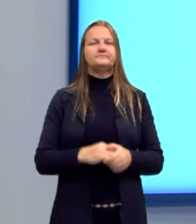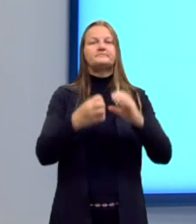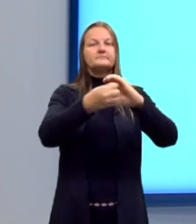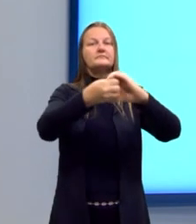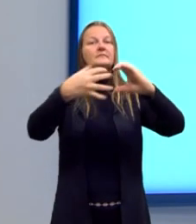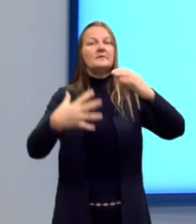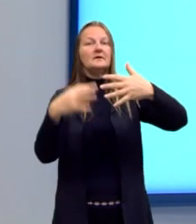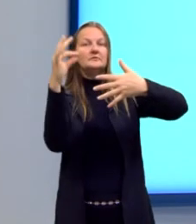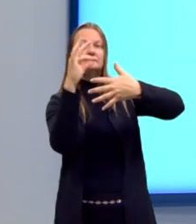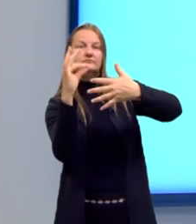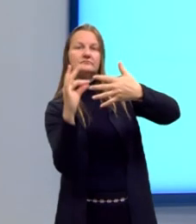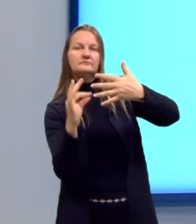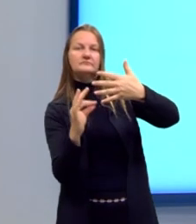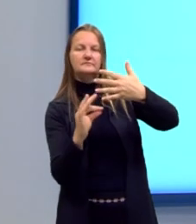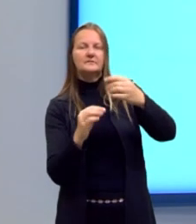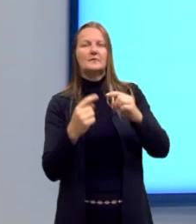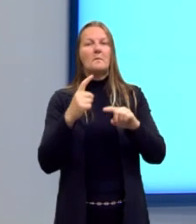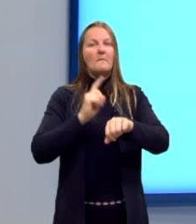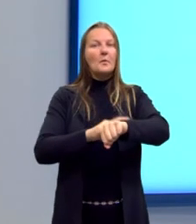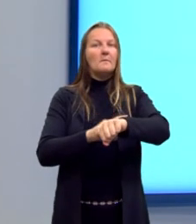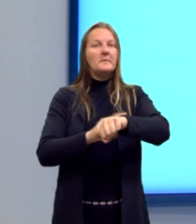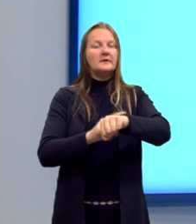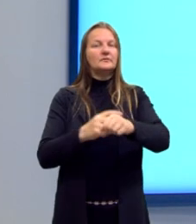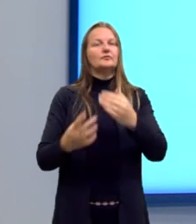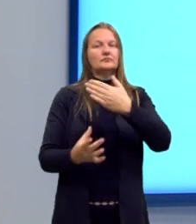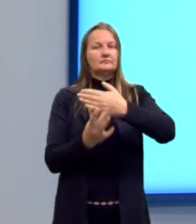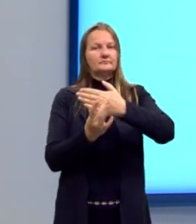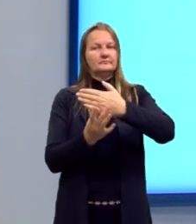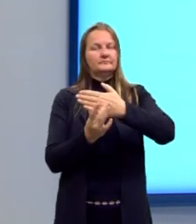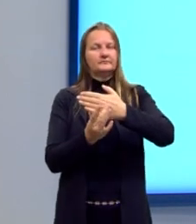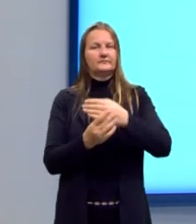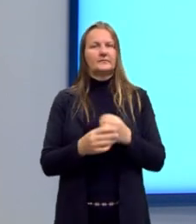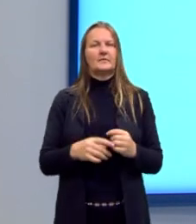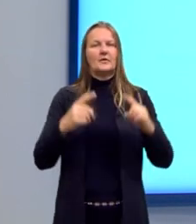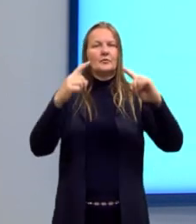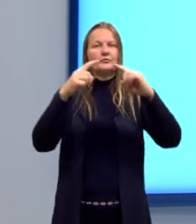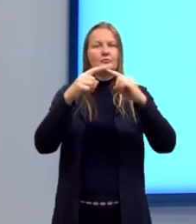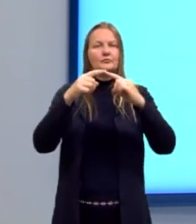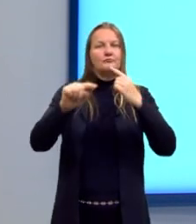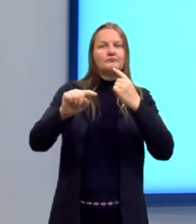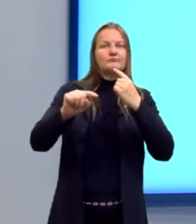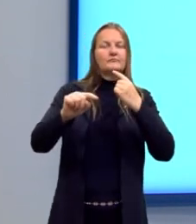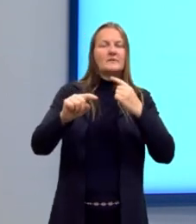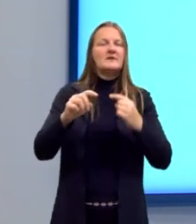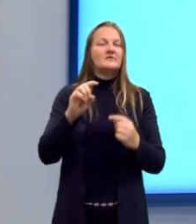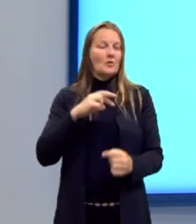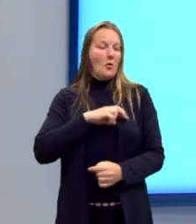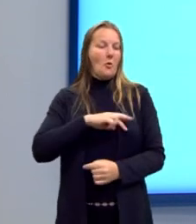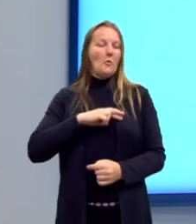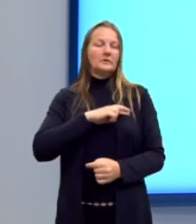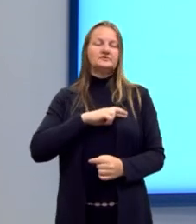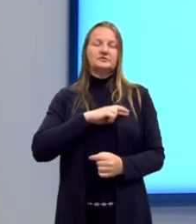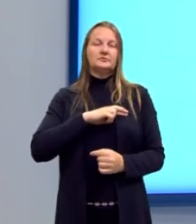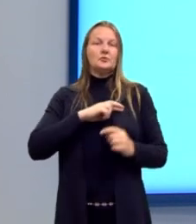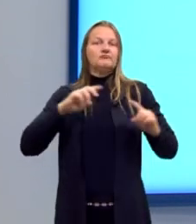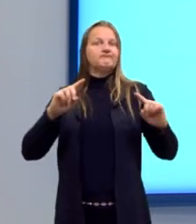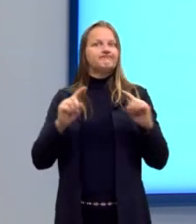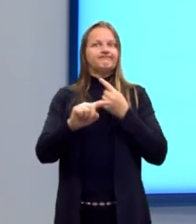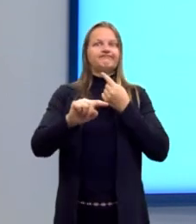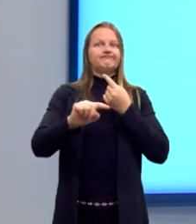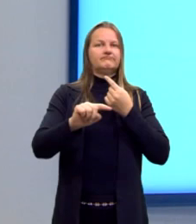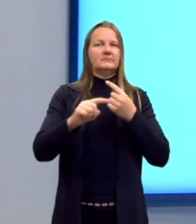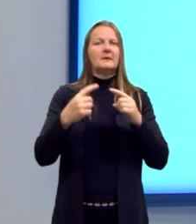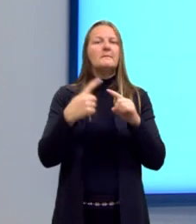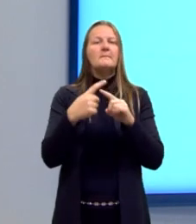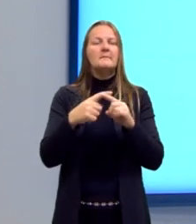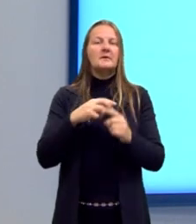Características então desse momento do realismo. Oposição aos ideais românticos. Essa é a primeira característica. Por